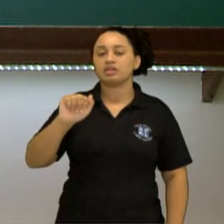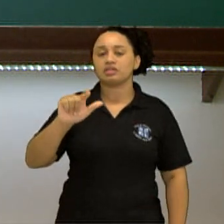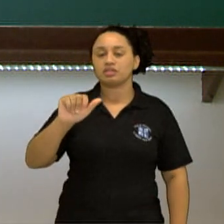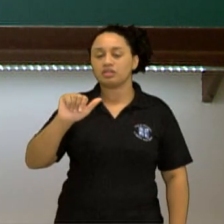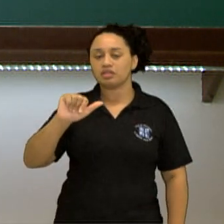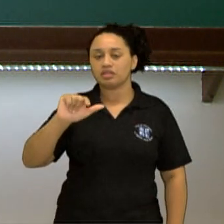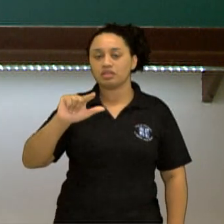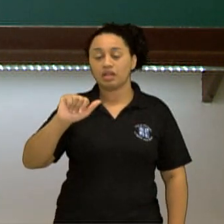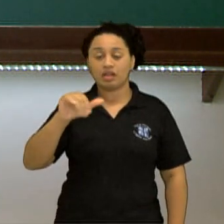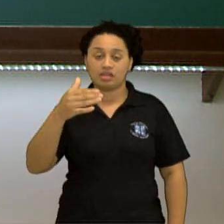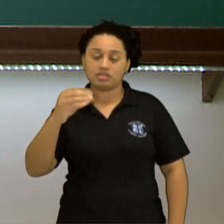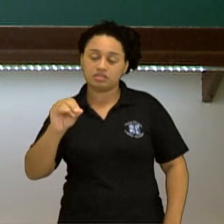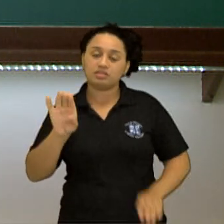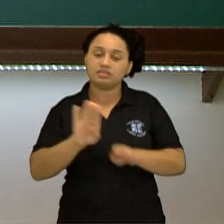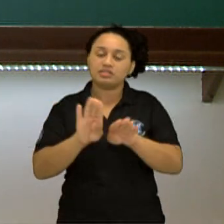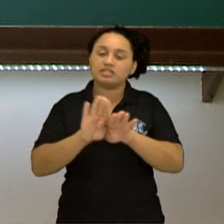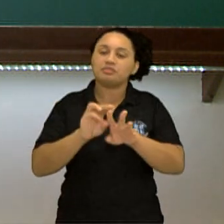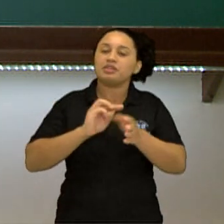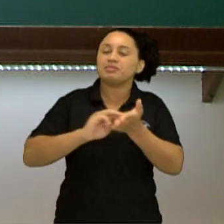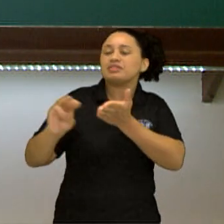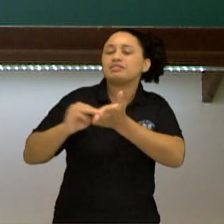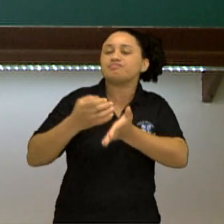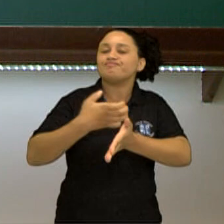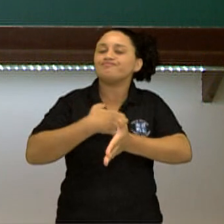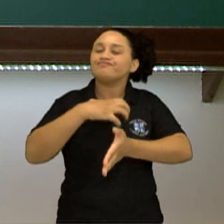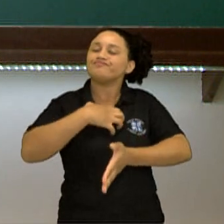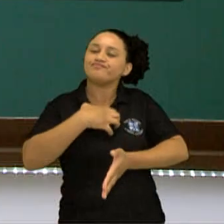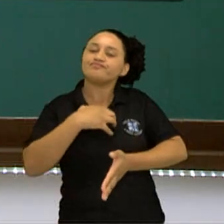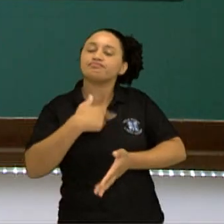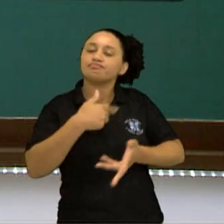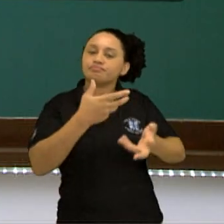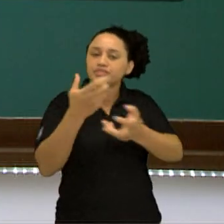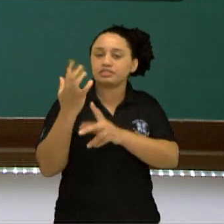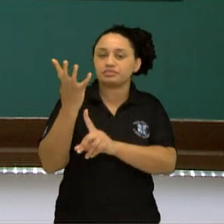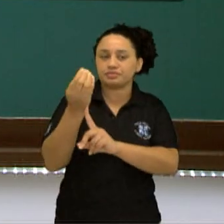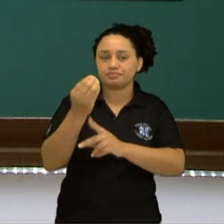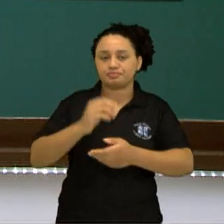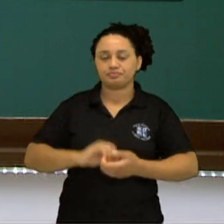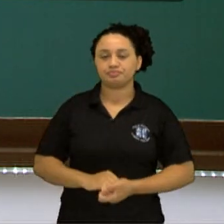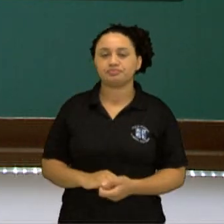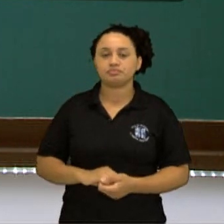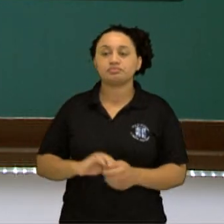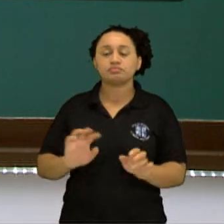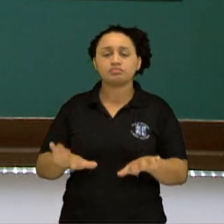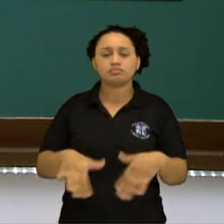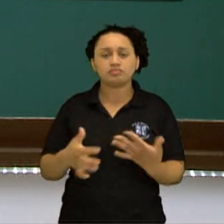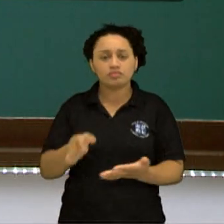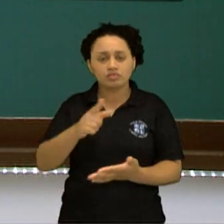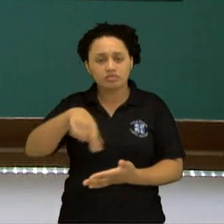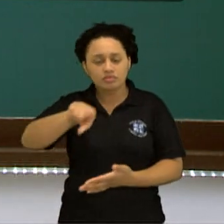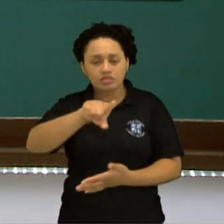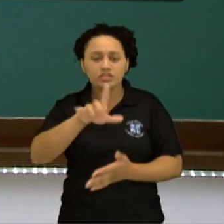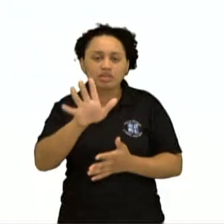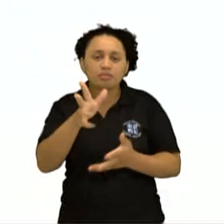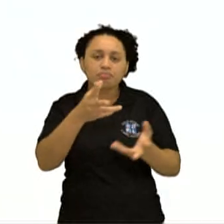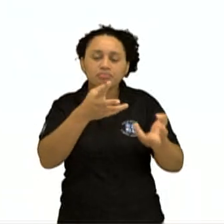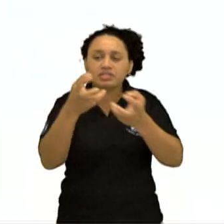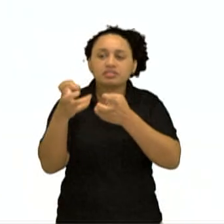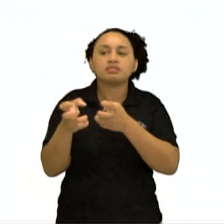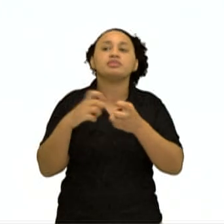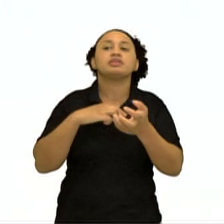mensagens na arte. Você já percebeu que há mensagem nas artes?